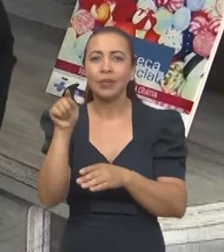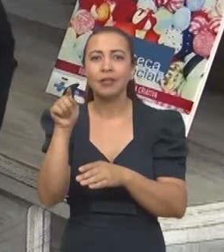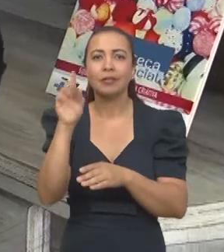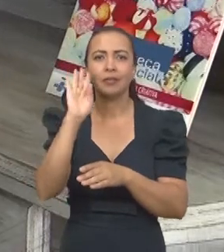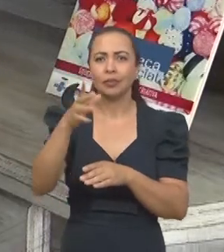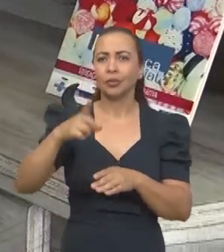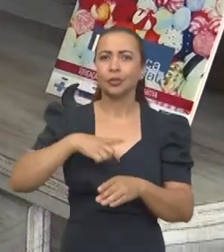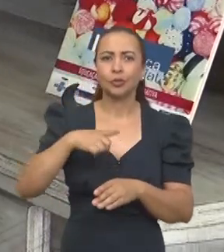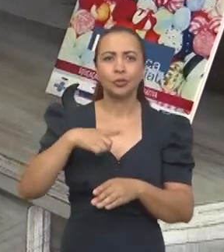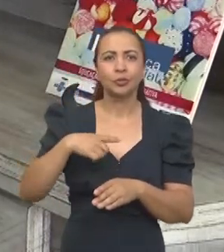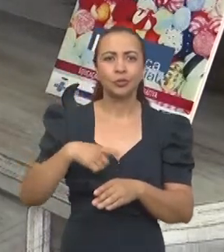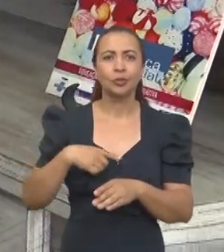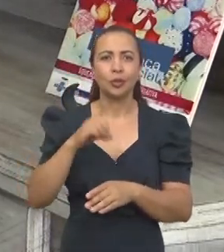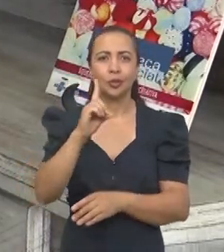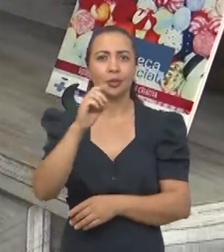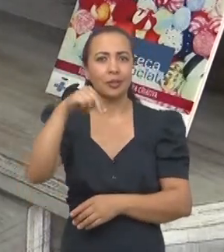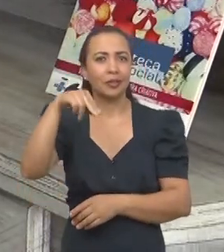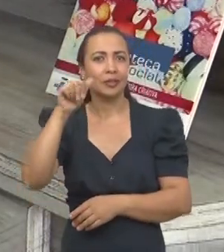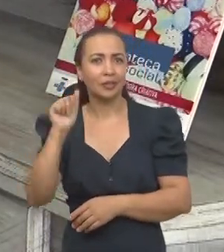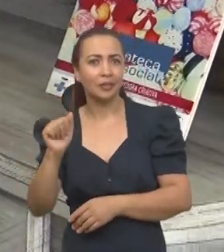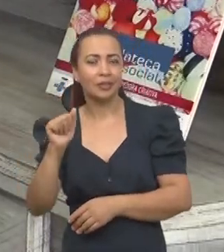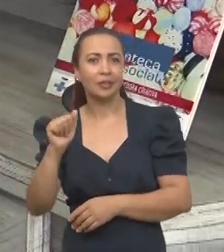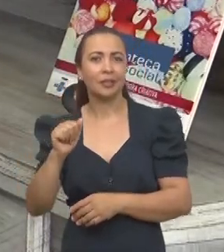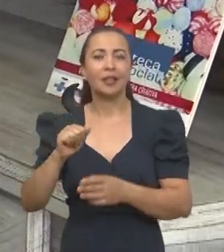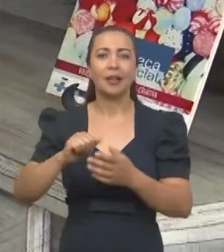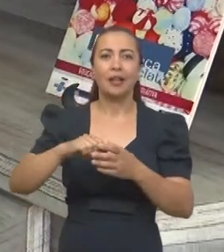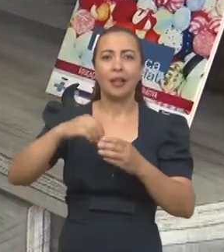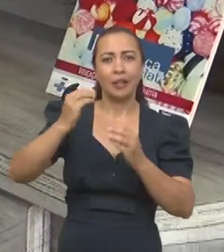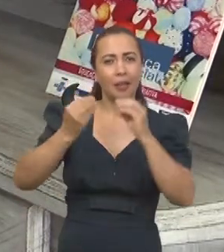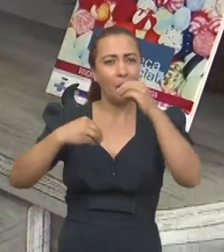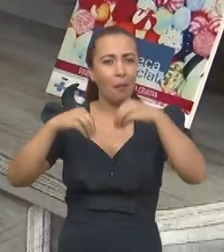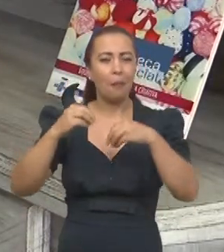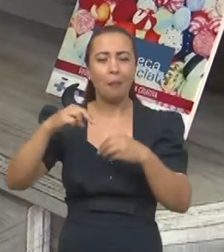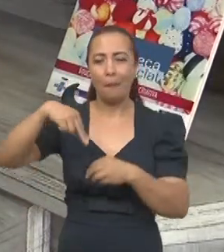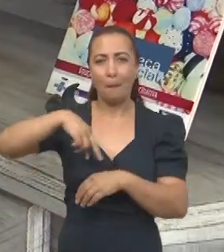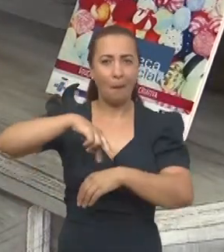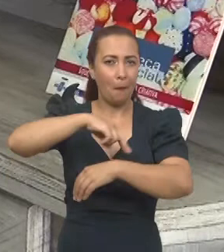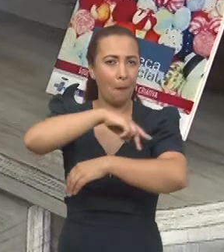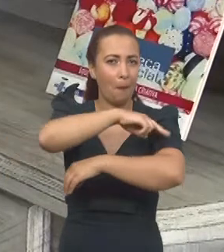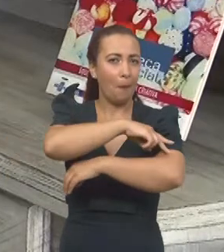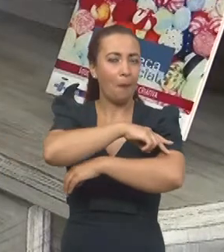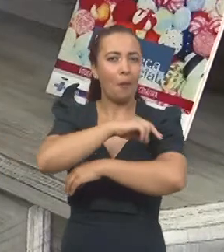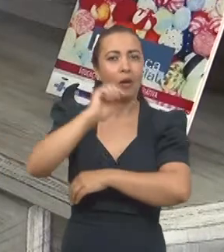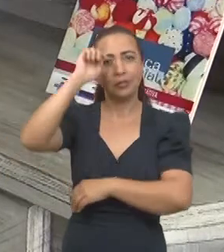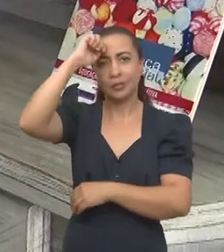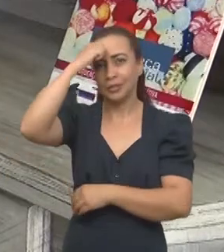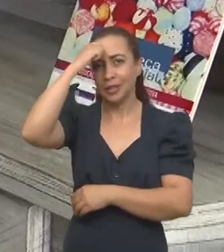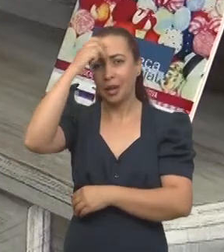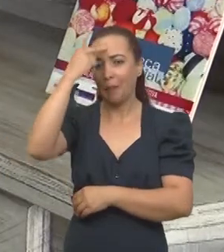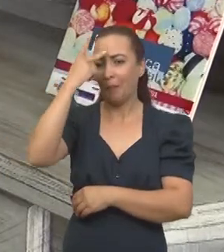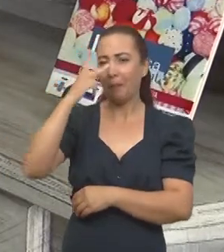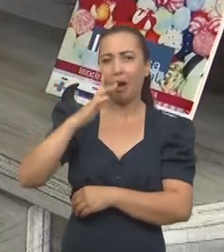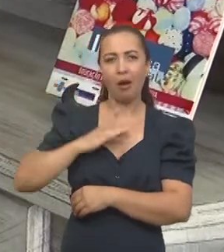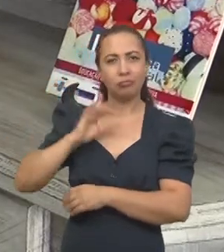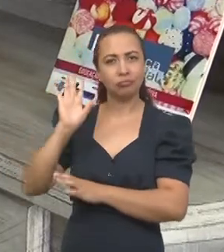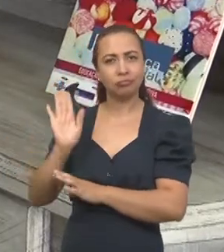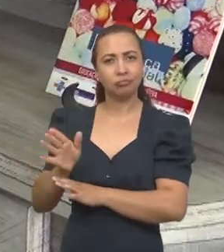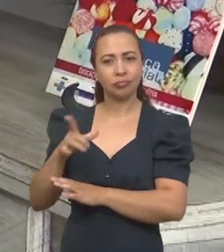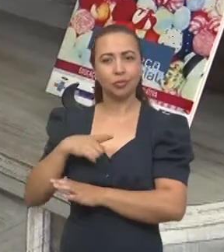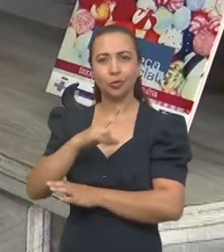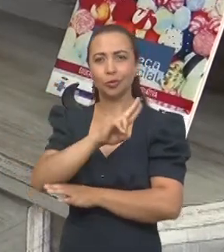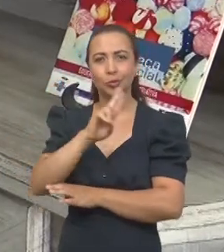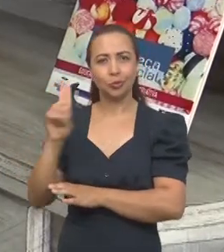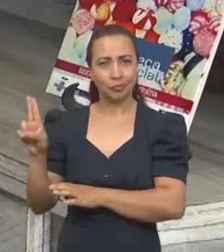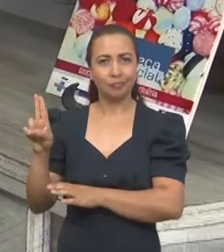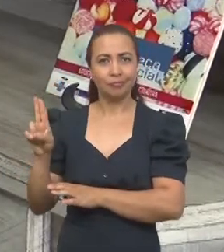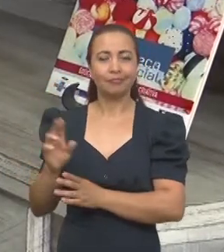que já tinham um DNA da moda negra, autoral, né, então a gente trabalha aí no